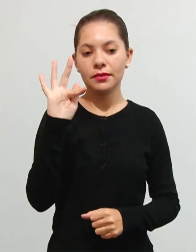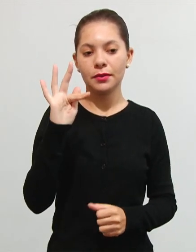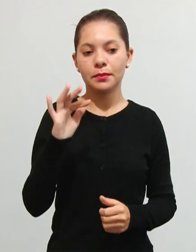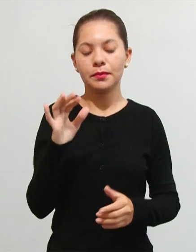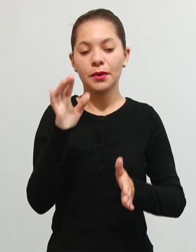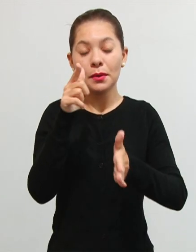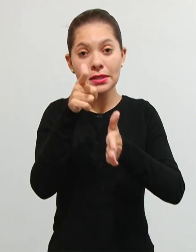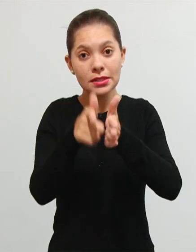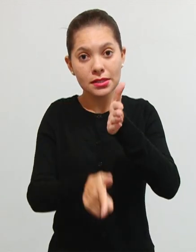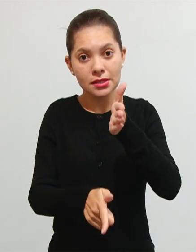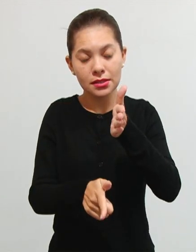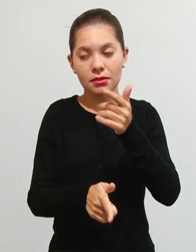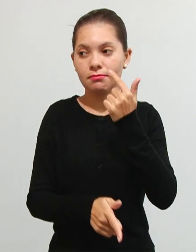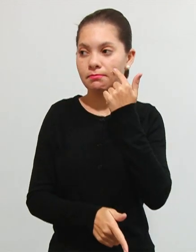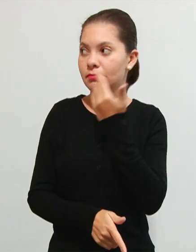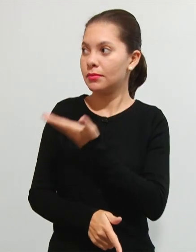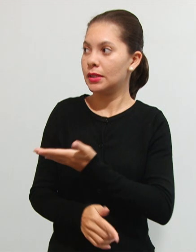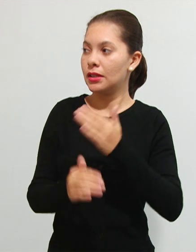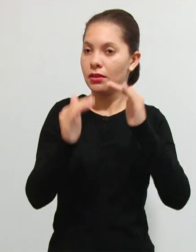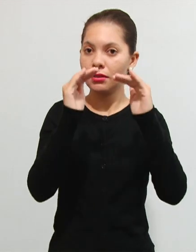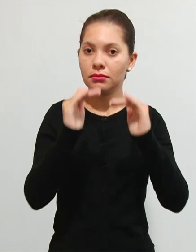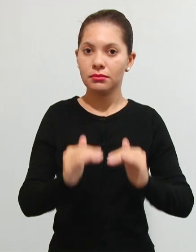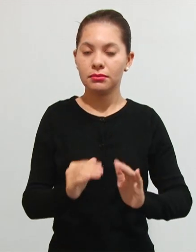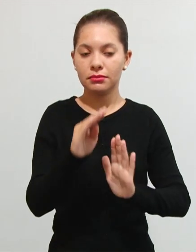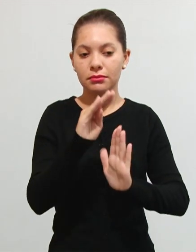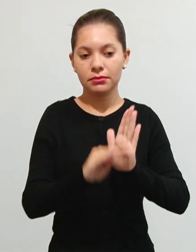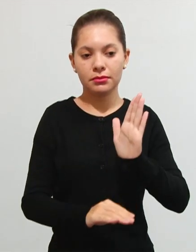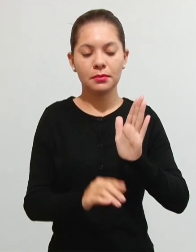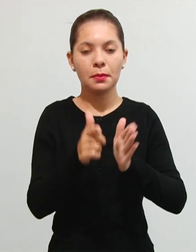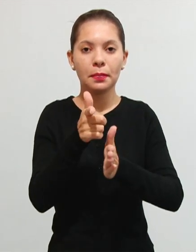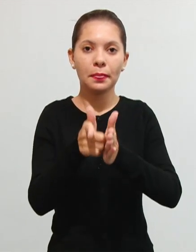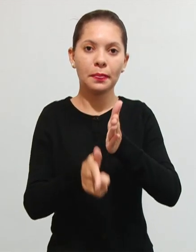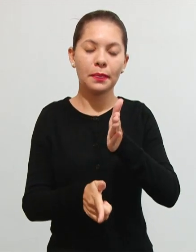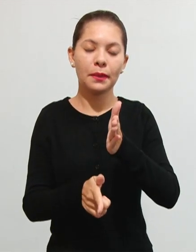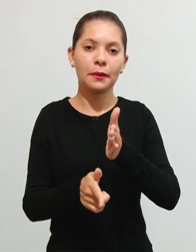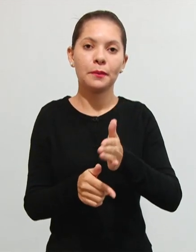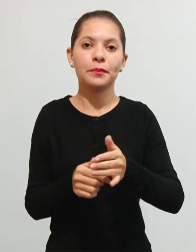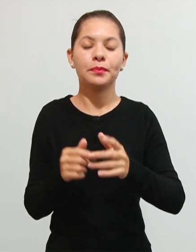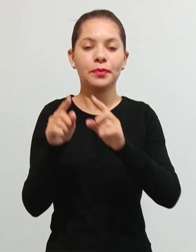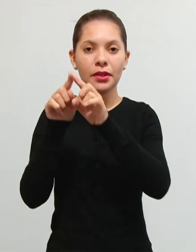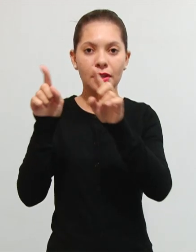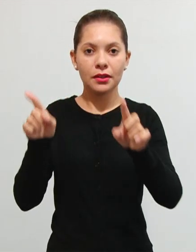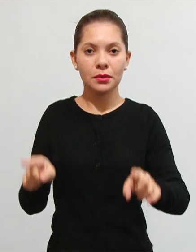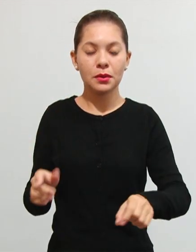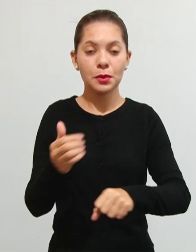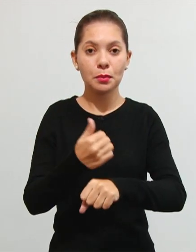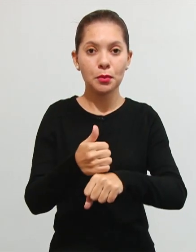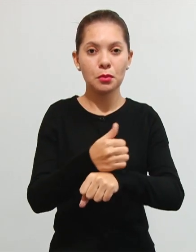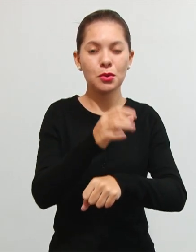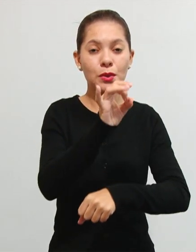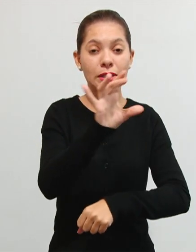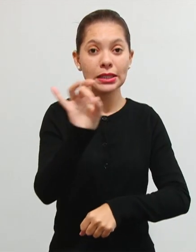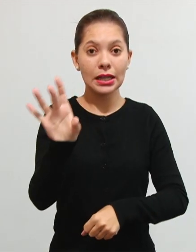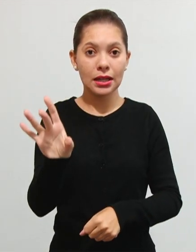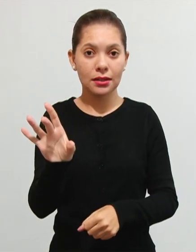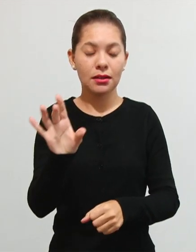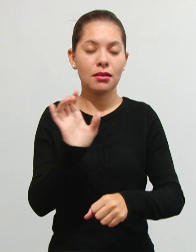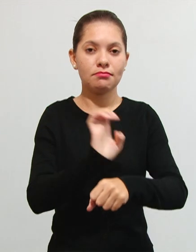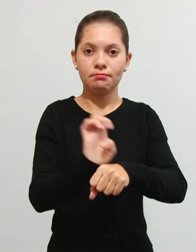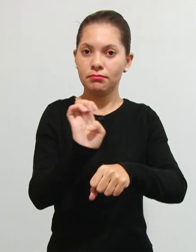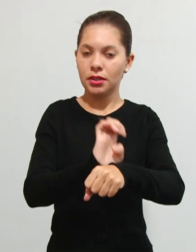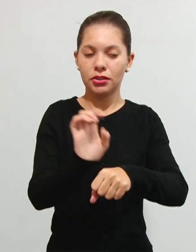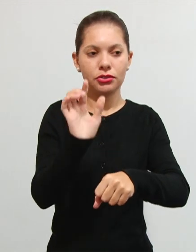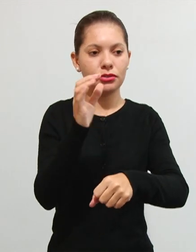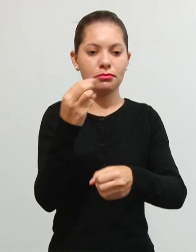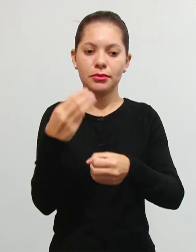exceção tá ali né das contribuições sociais previdenciárias em relação aos servidores públicos de cada ente né então cada ente responde